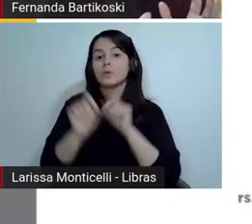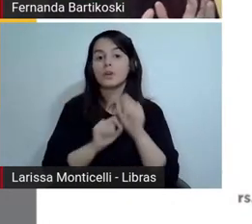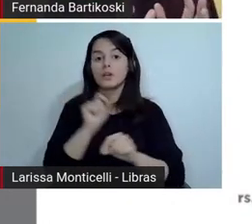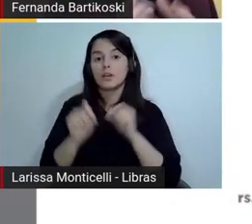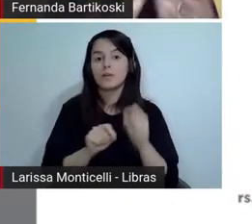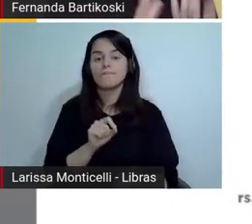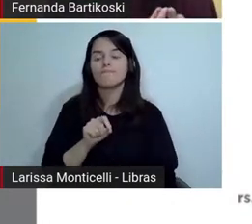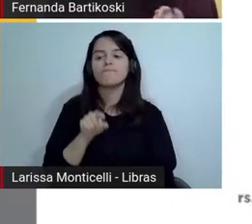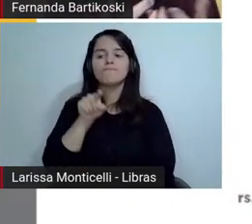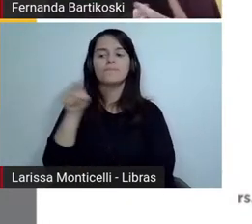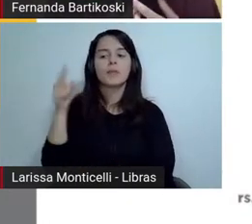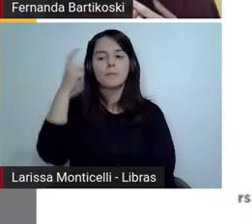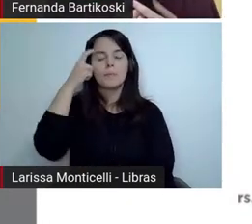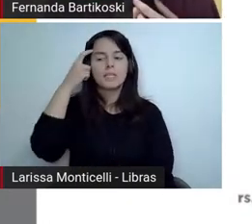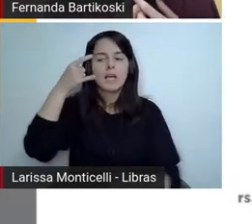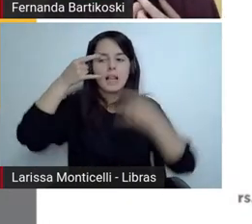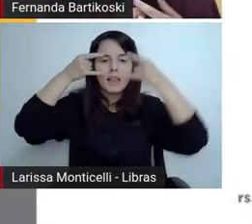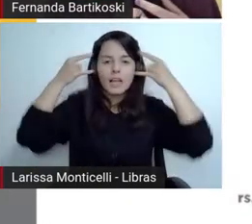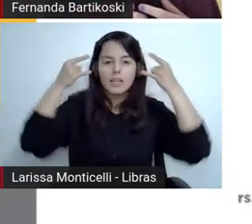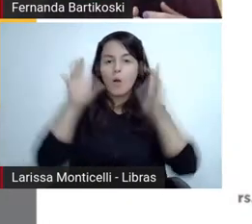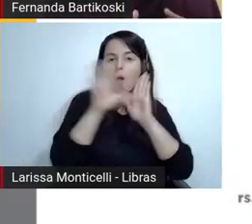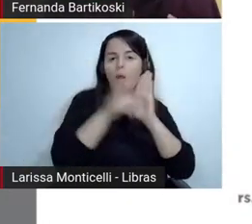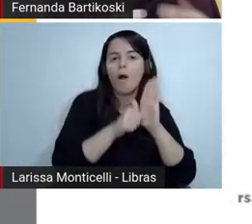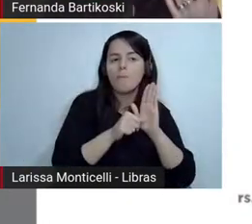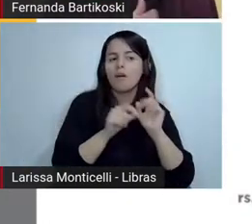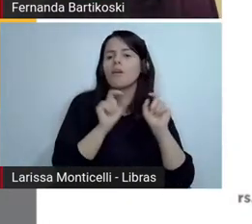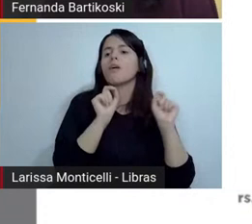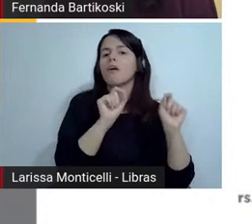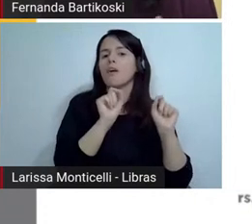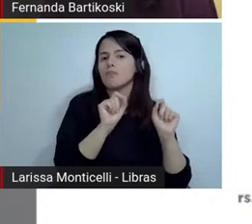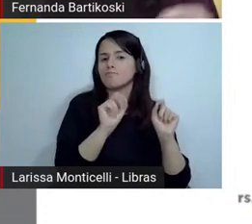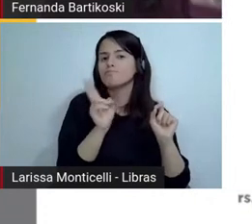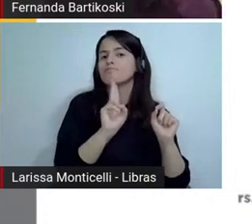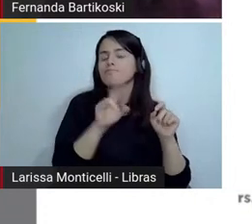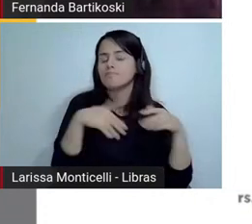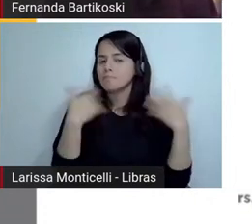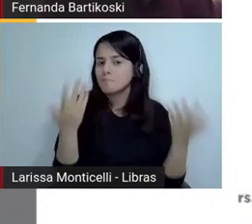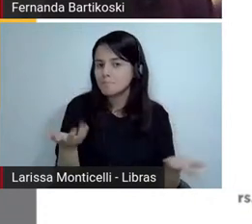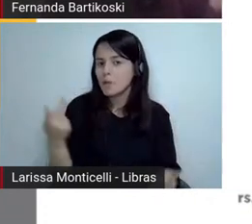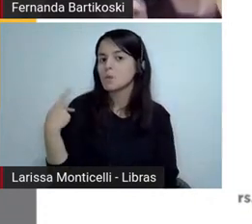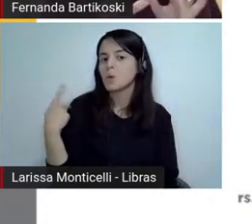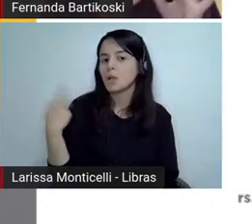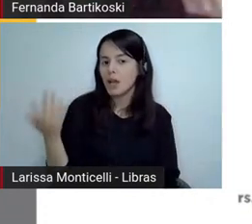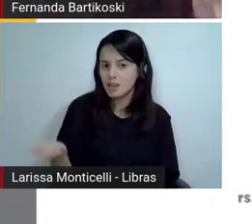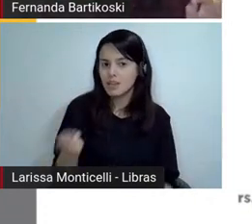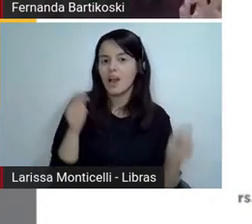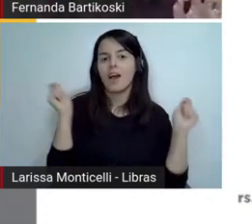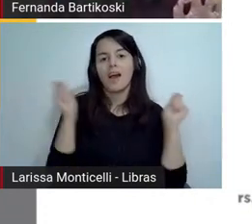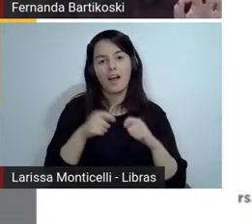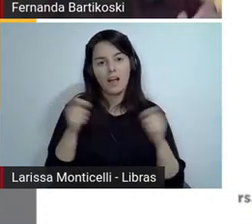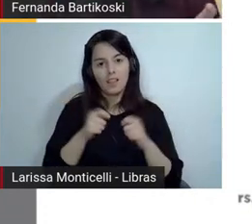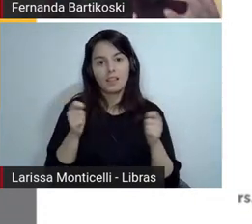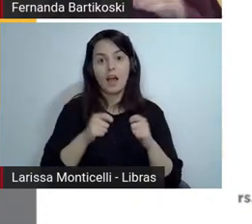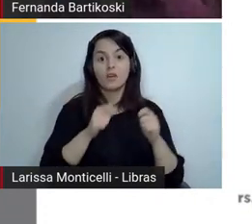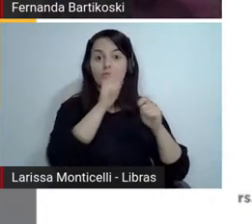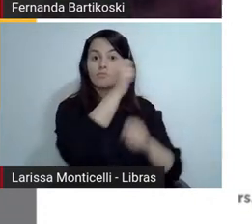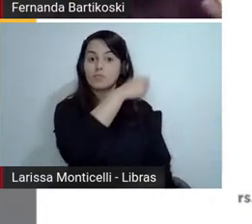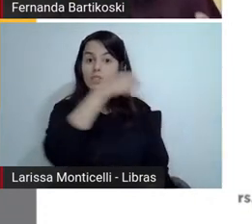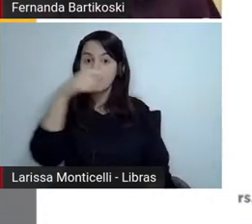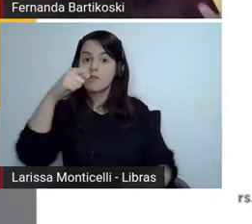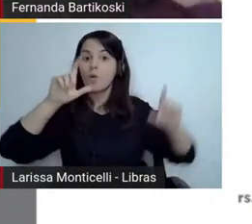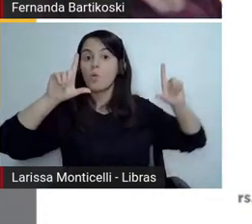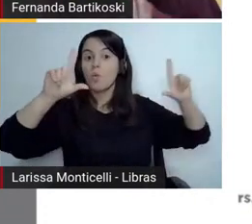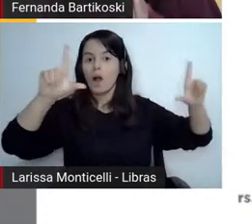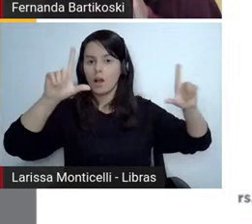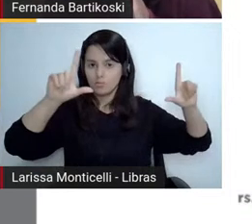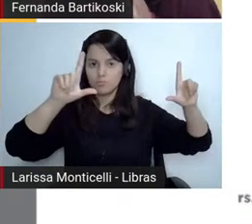acha que é o ladrão então dessas galinhas para isso pode se escrever no quadro os nomes das personagens então lá no